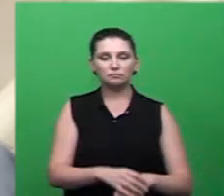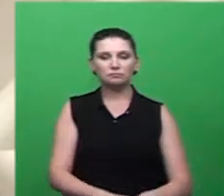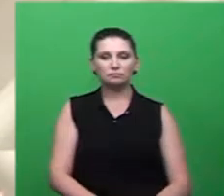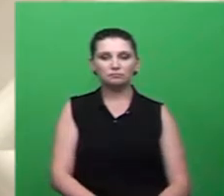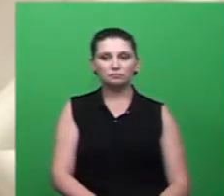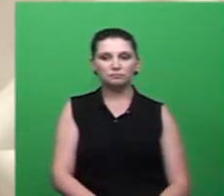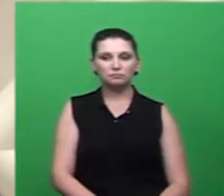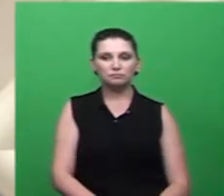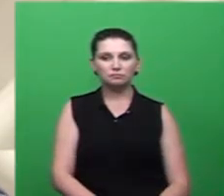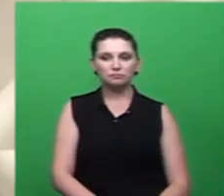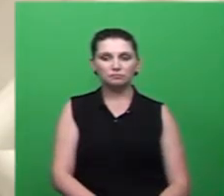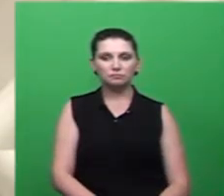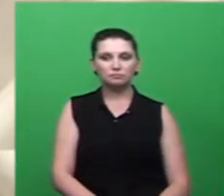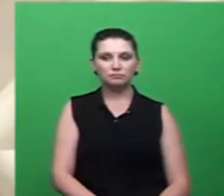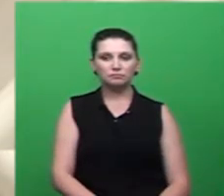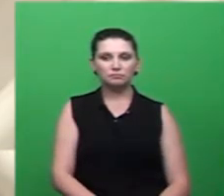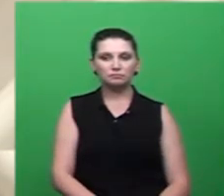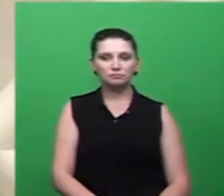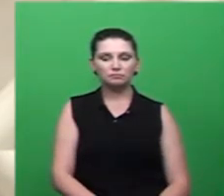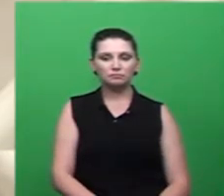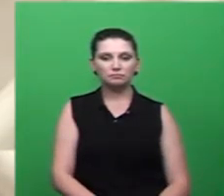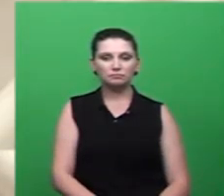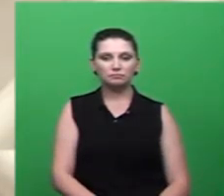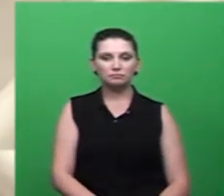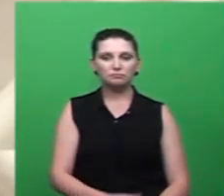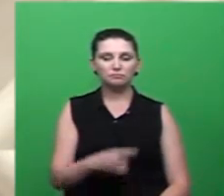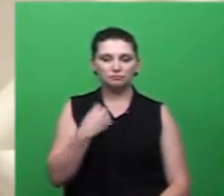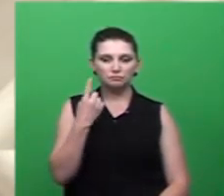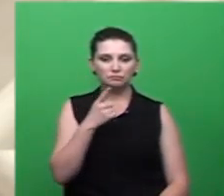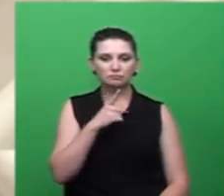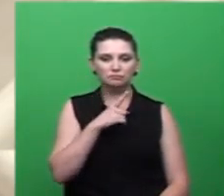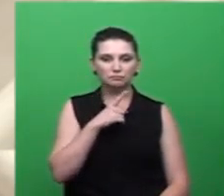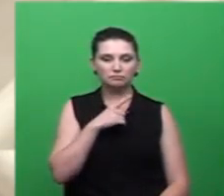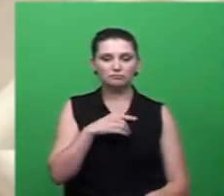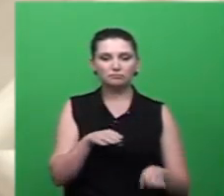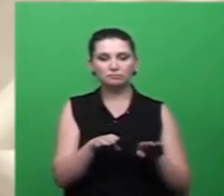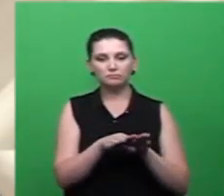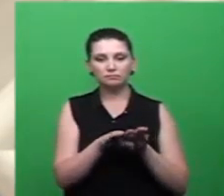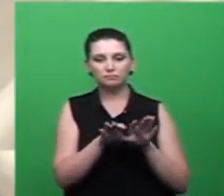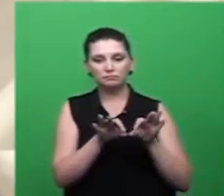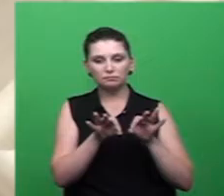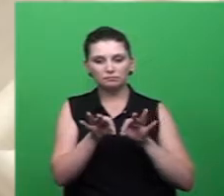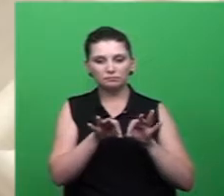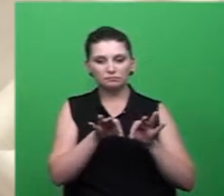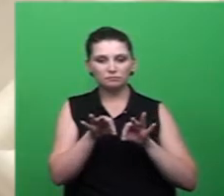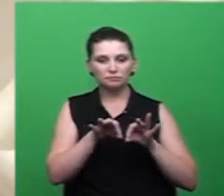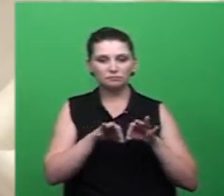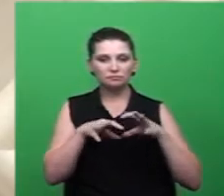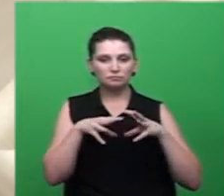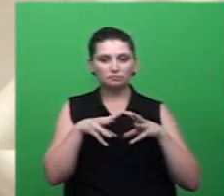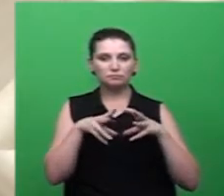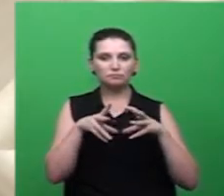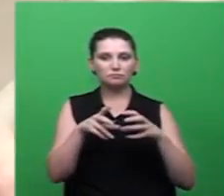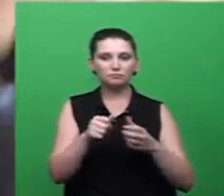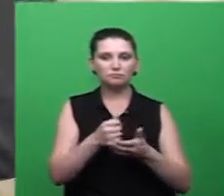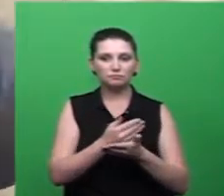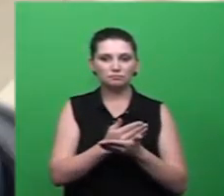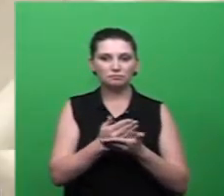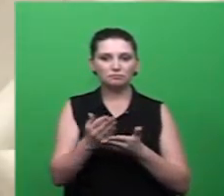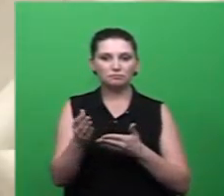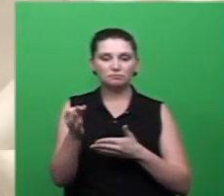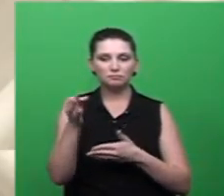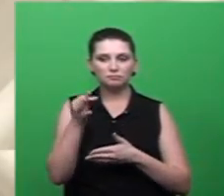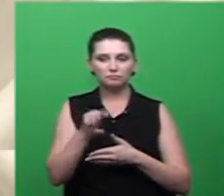a gente espera não usar esse plano e a gente tem plenas convicções de que ele não vai ser colocado em prática mas está